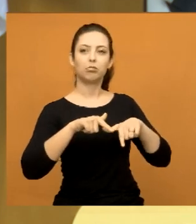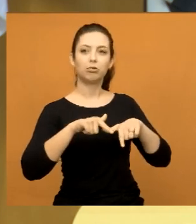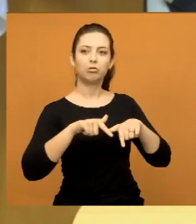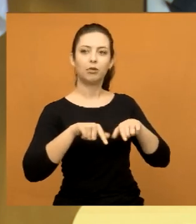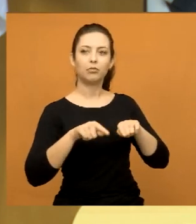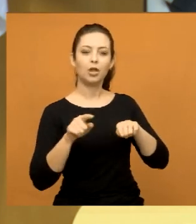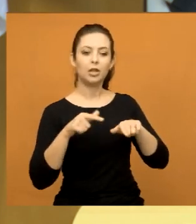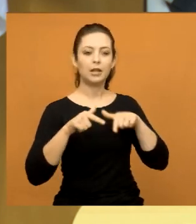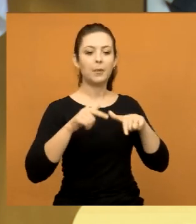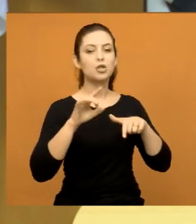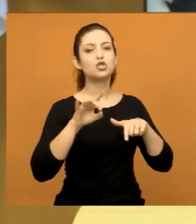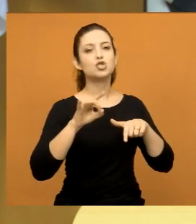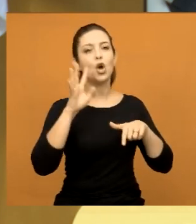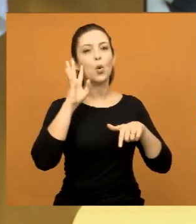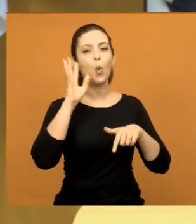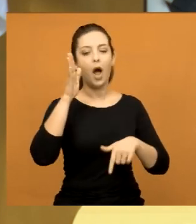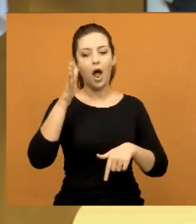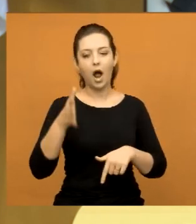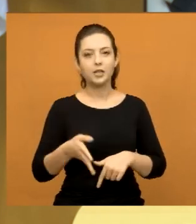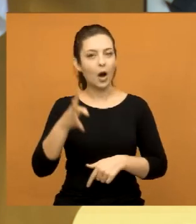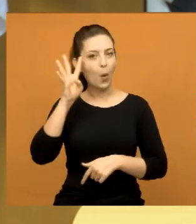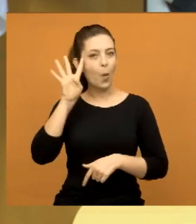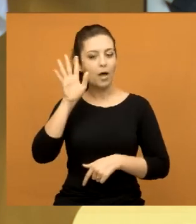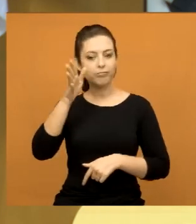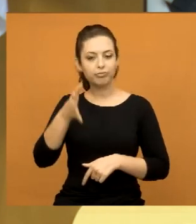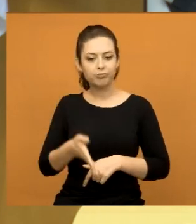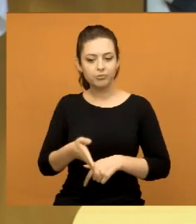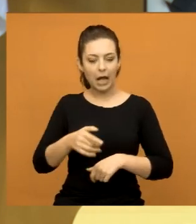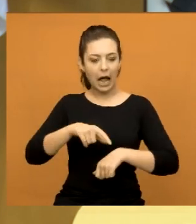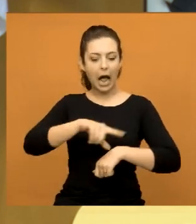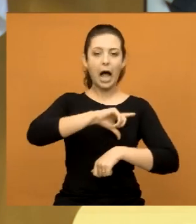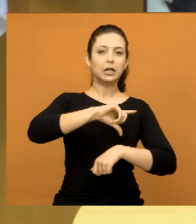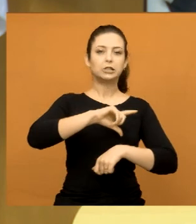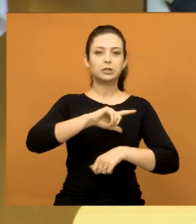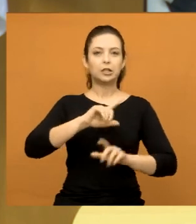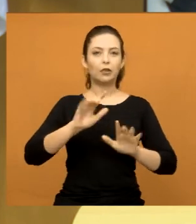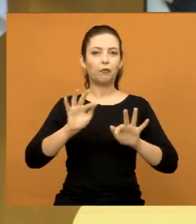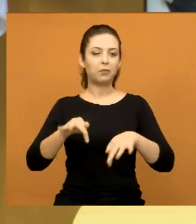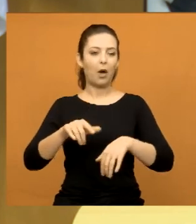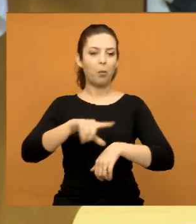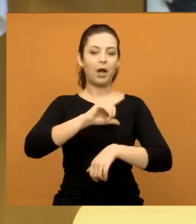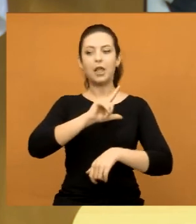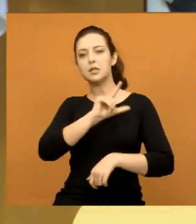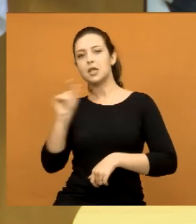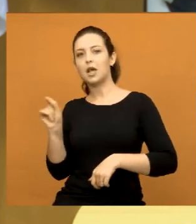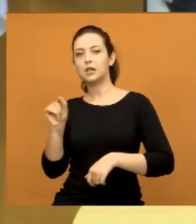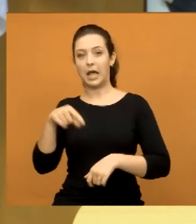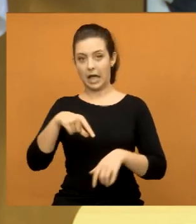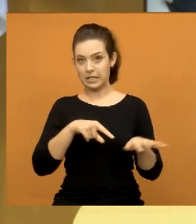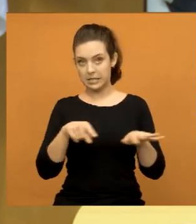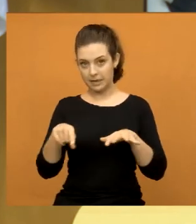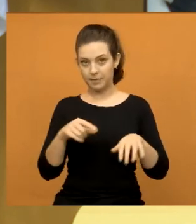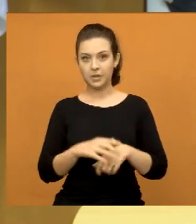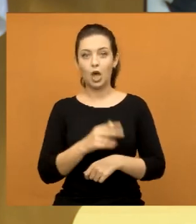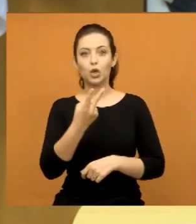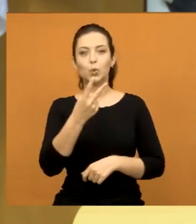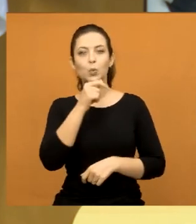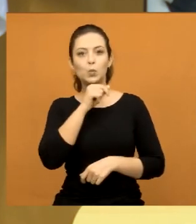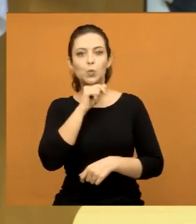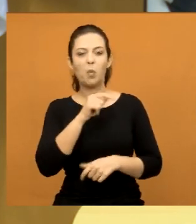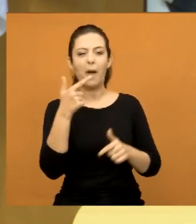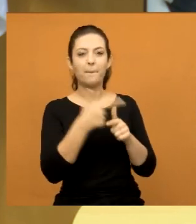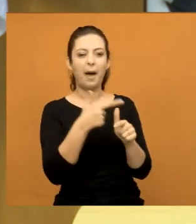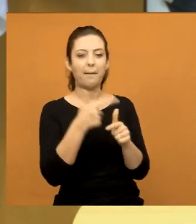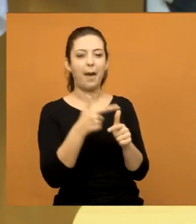ele só vem em quarta-feira e sai antes da sessão. Aí, aqui fora, essa semana, saiu duas senhoras